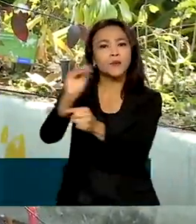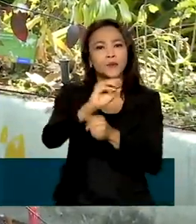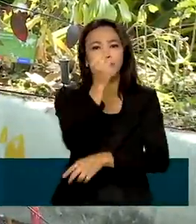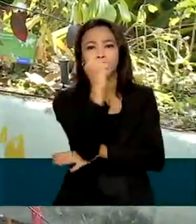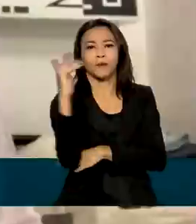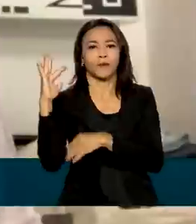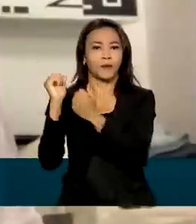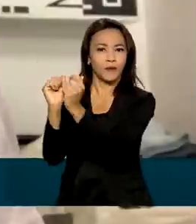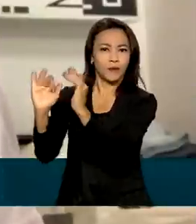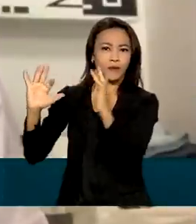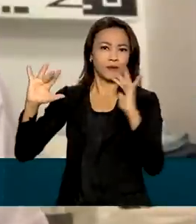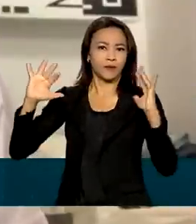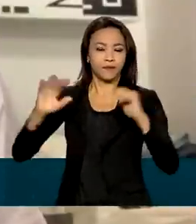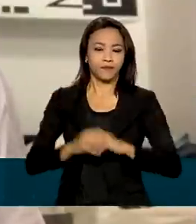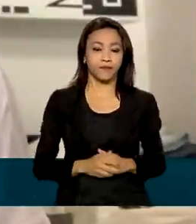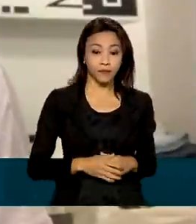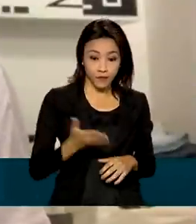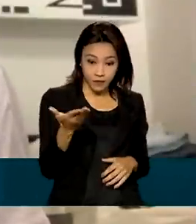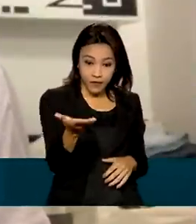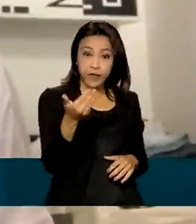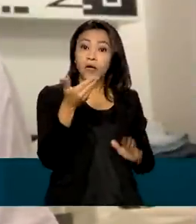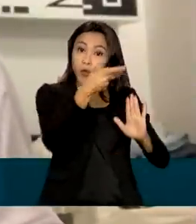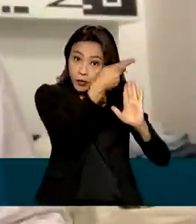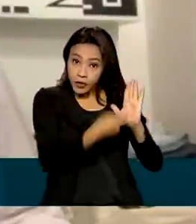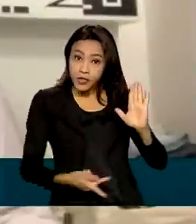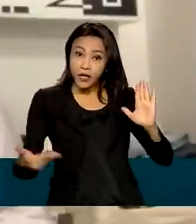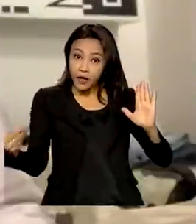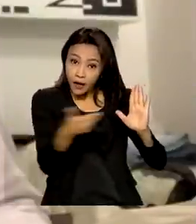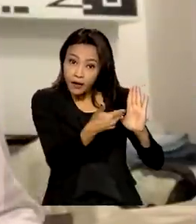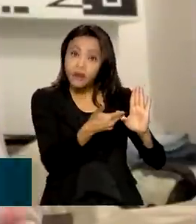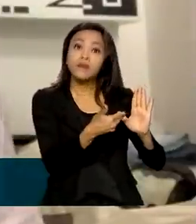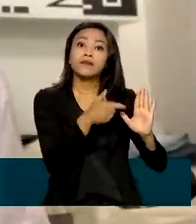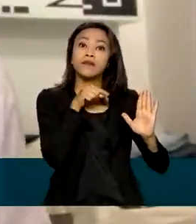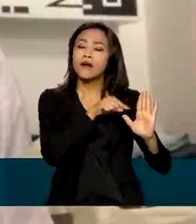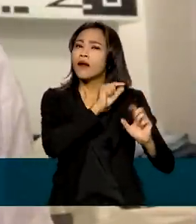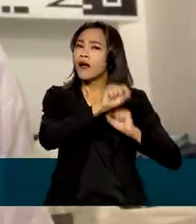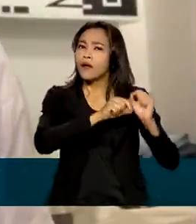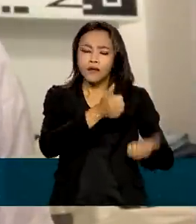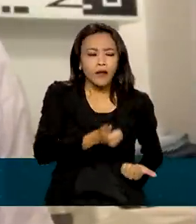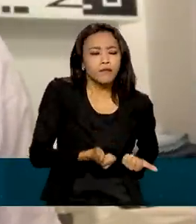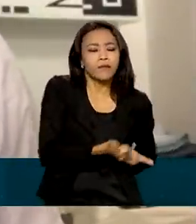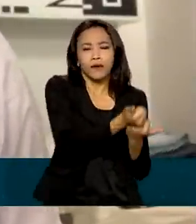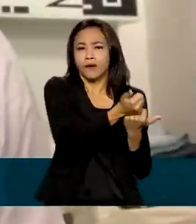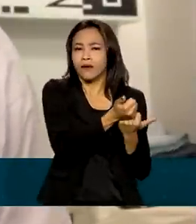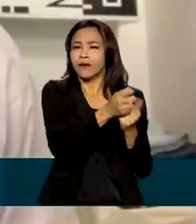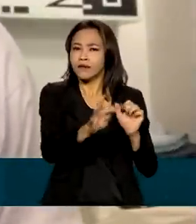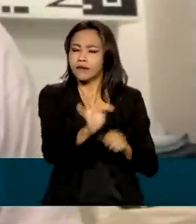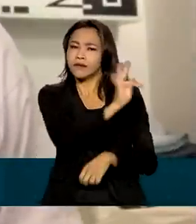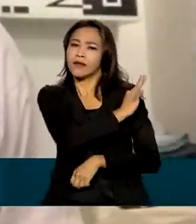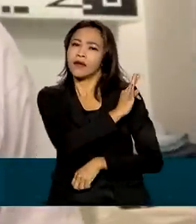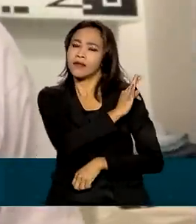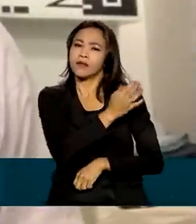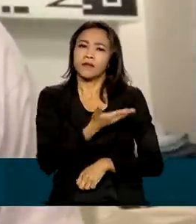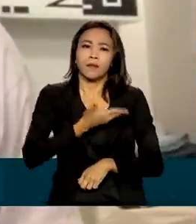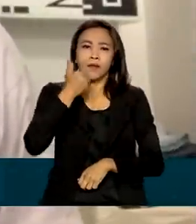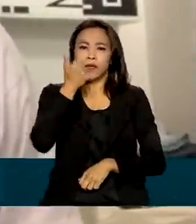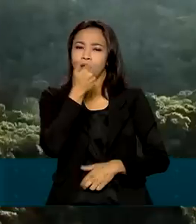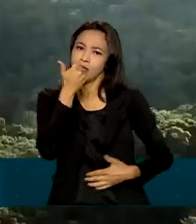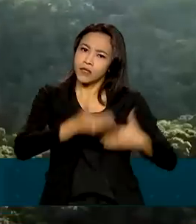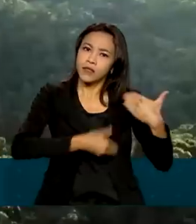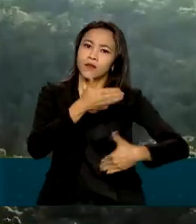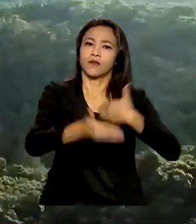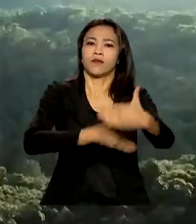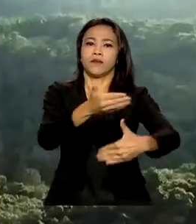natureza. O projeto Salas Verdes vem para dar o suporte e o apoio técnico para a gente desenvolver melhor as nossas atividades.